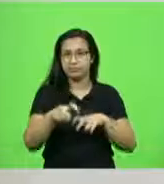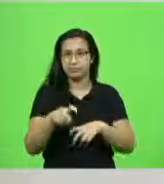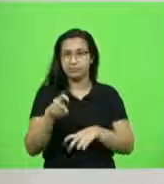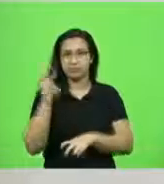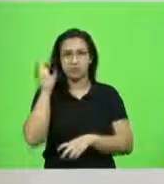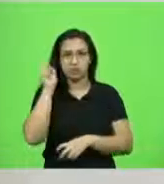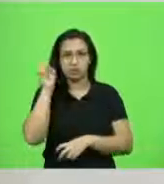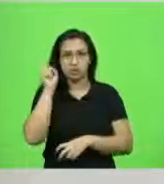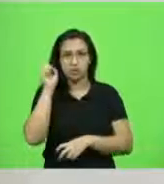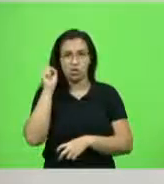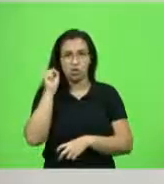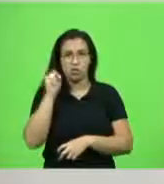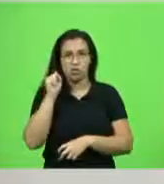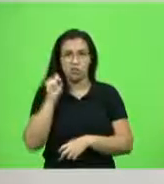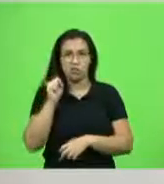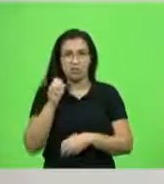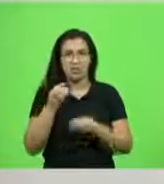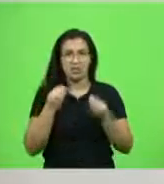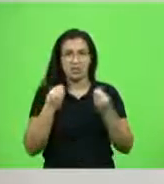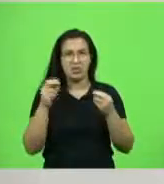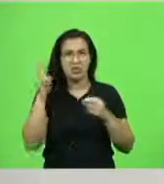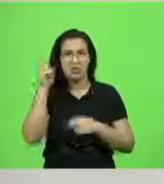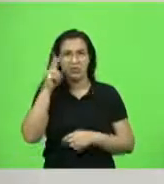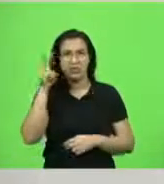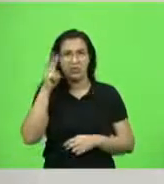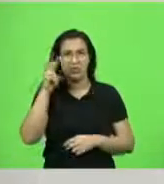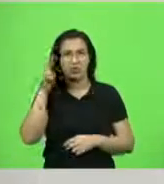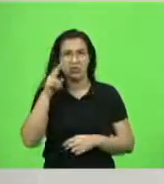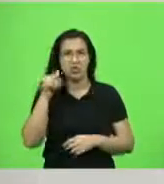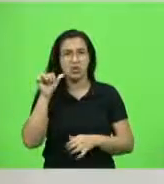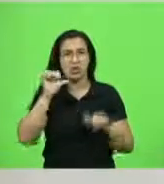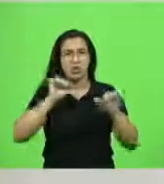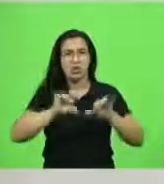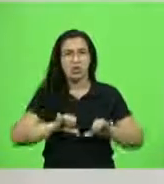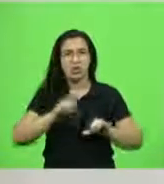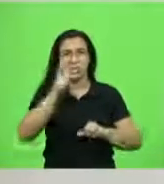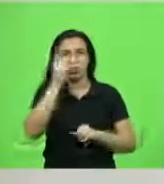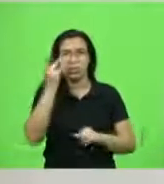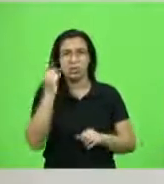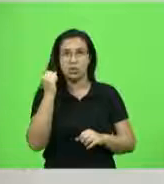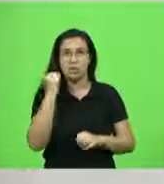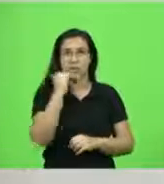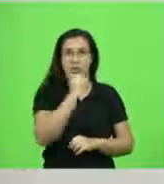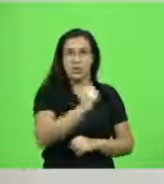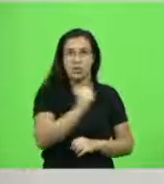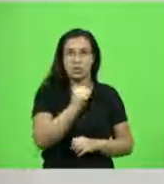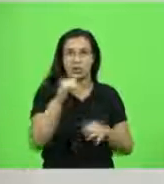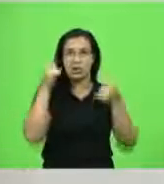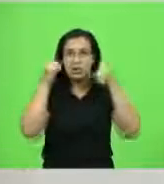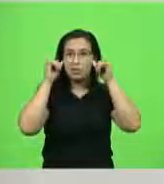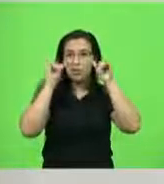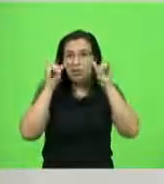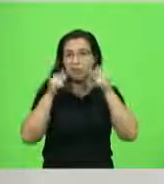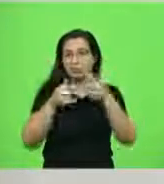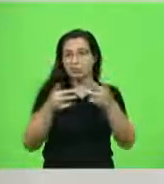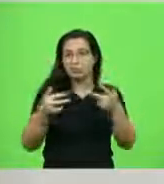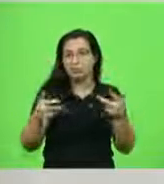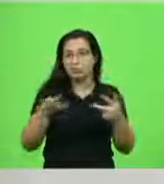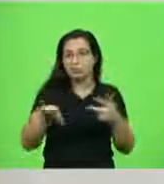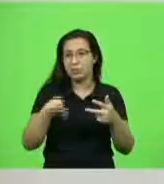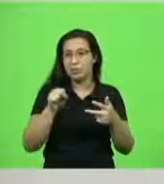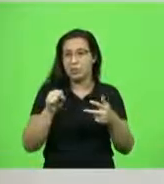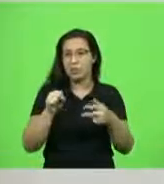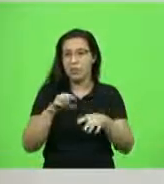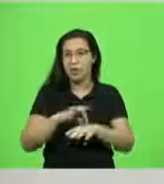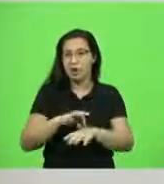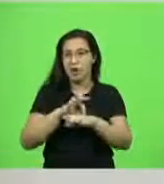relatos absurdos de que foram lá pessoas, mataram o gado, tiraram, às vezes, só um pedaço da carne, deixaram o